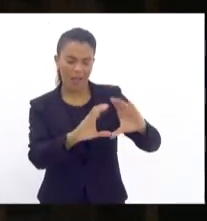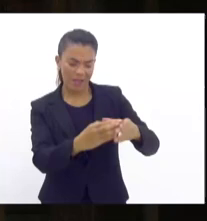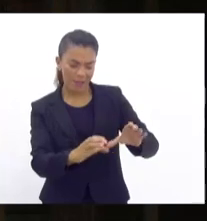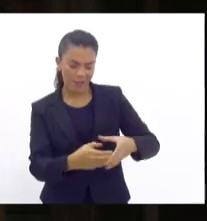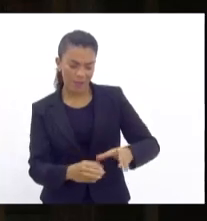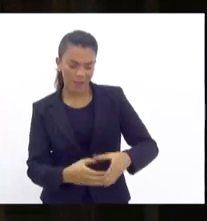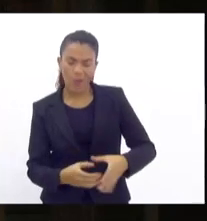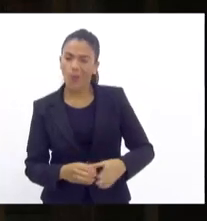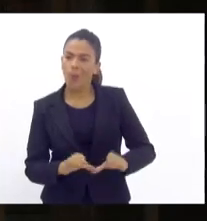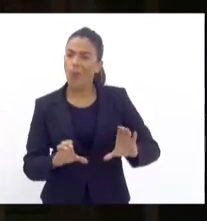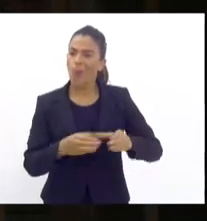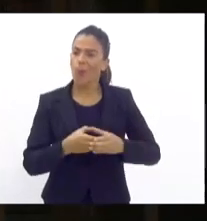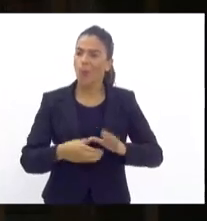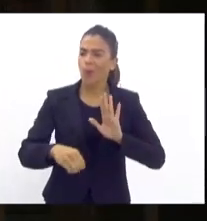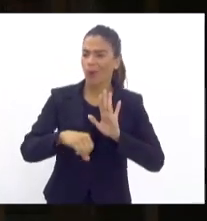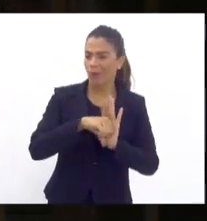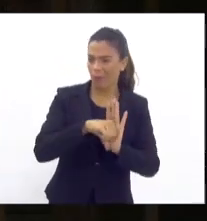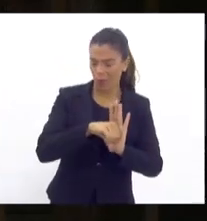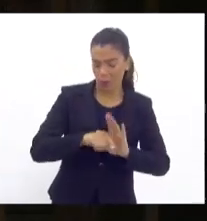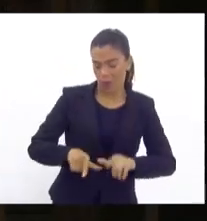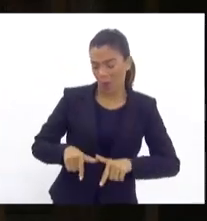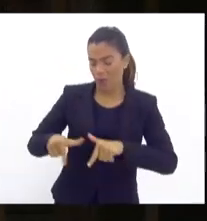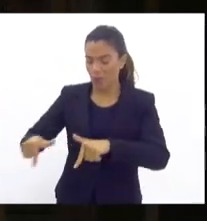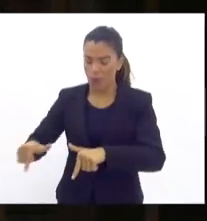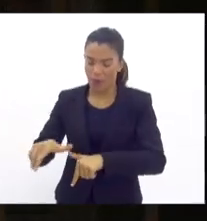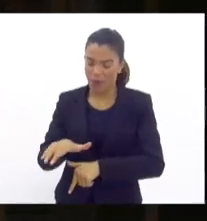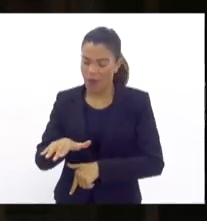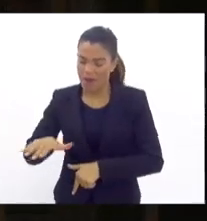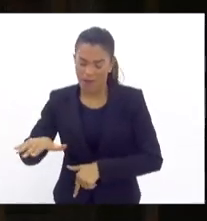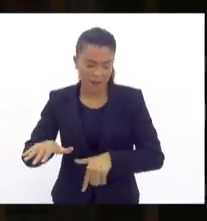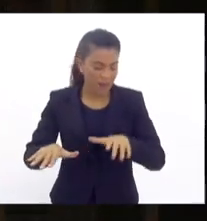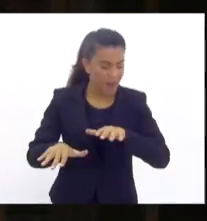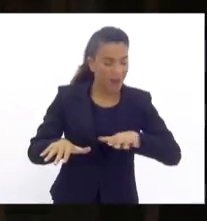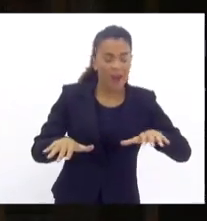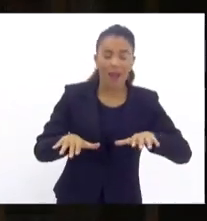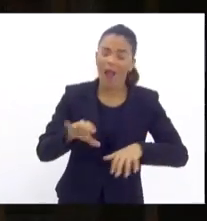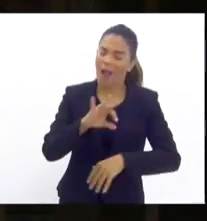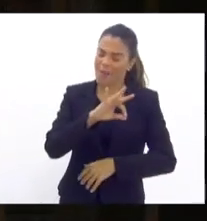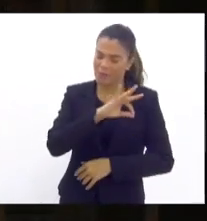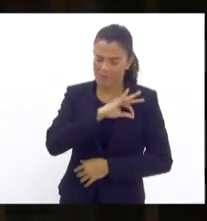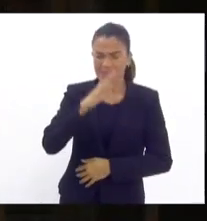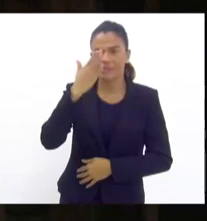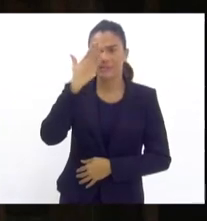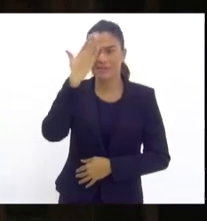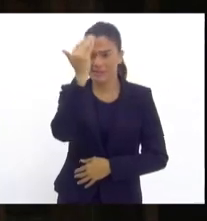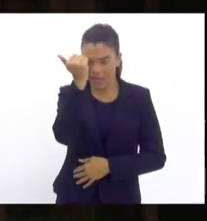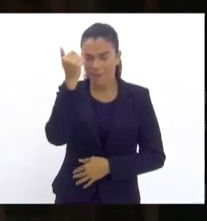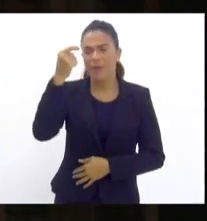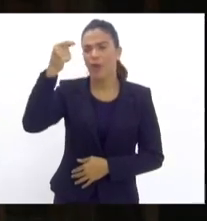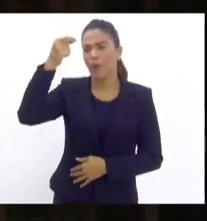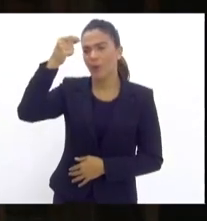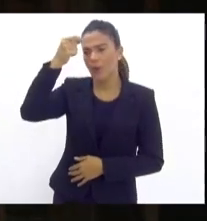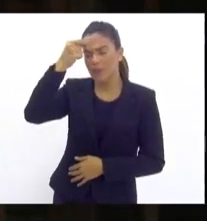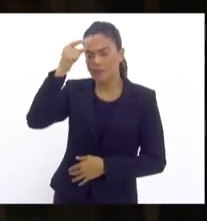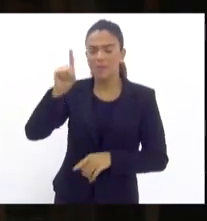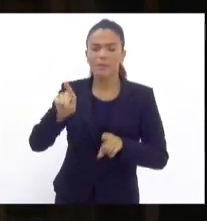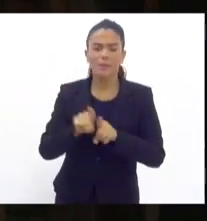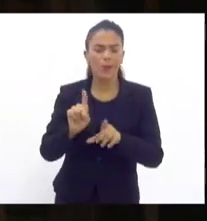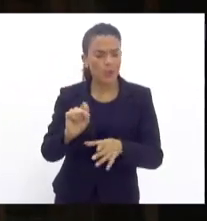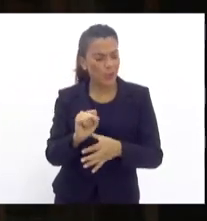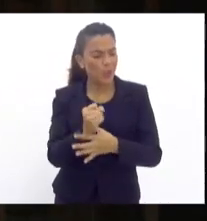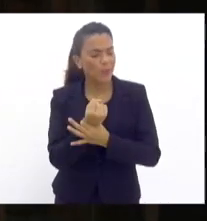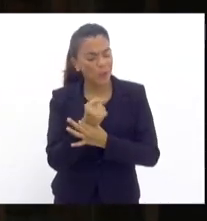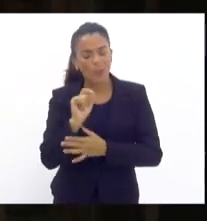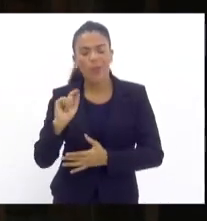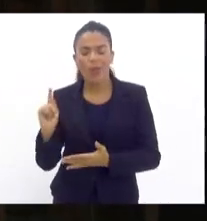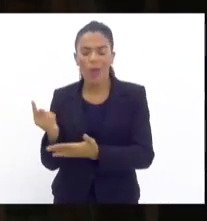que atua naquela comunidade, a Polícia Civil, ela tem conhecimento do que está acontecendo, tem pleno domínio do